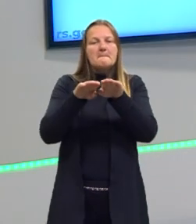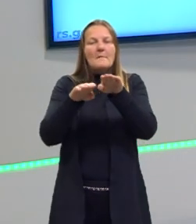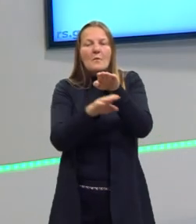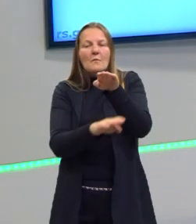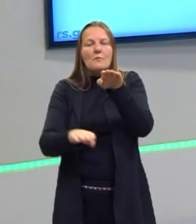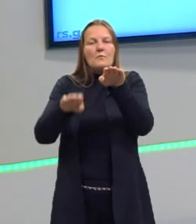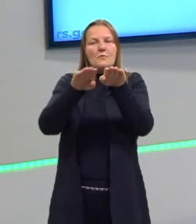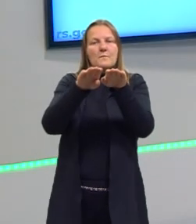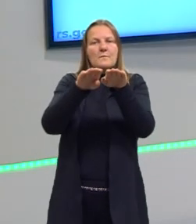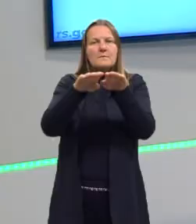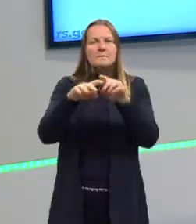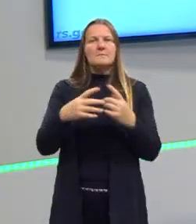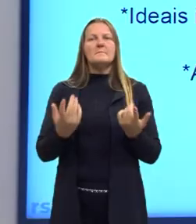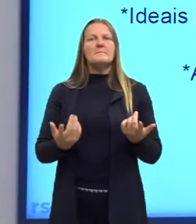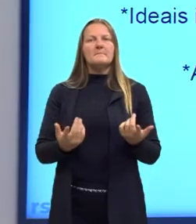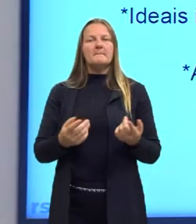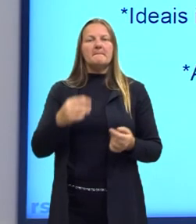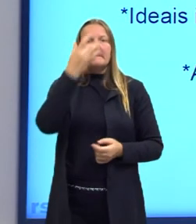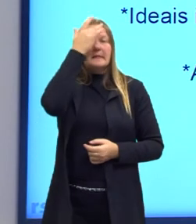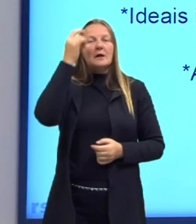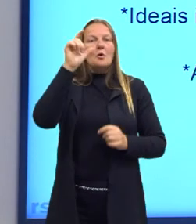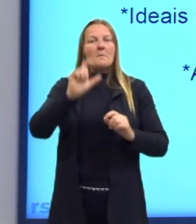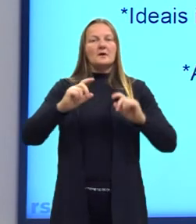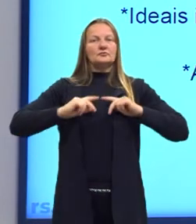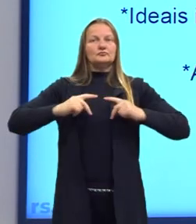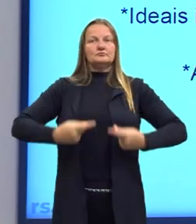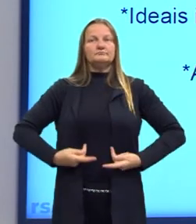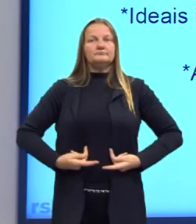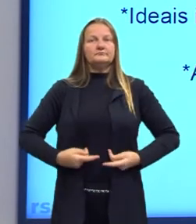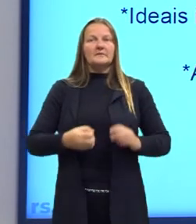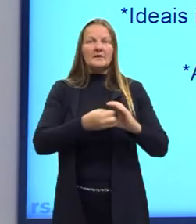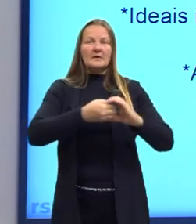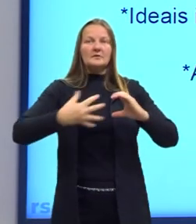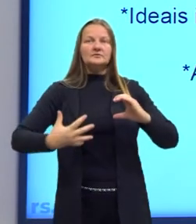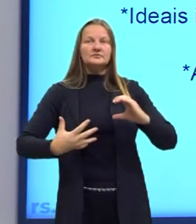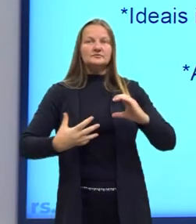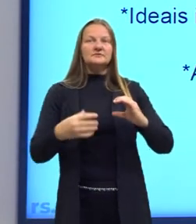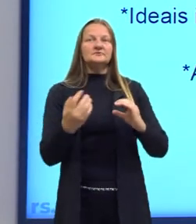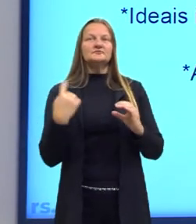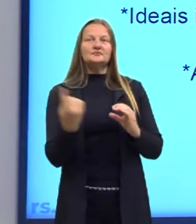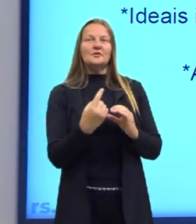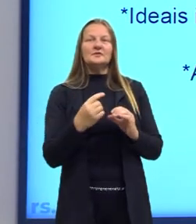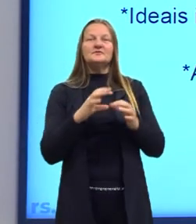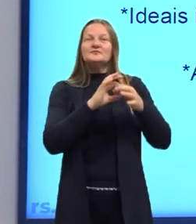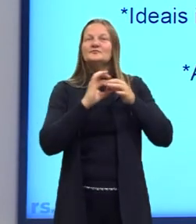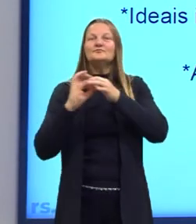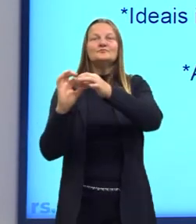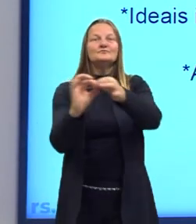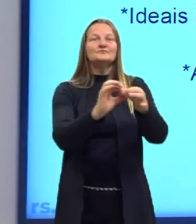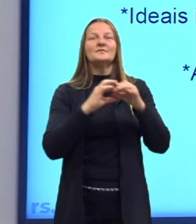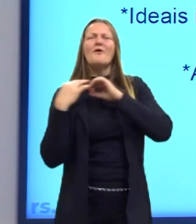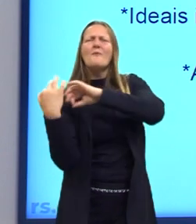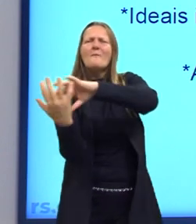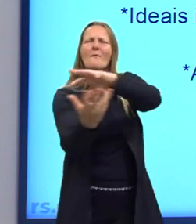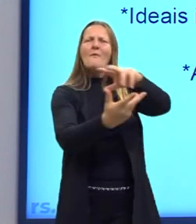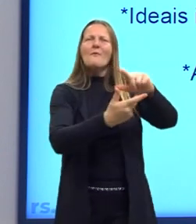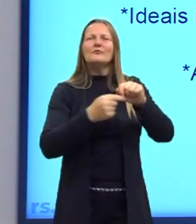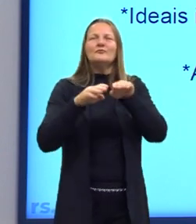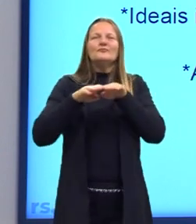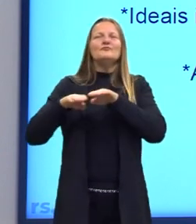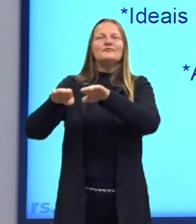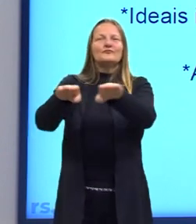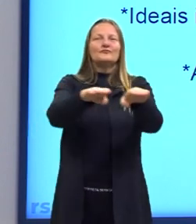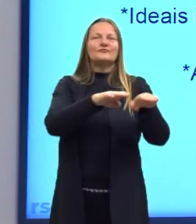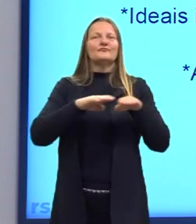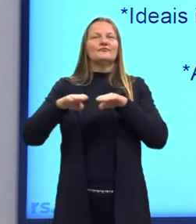diminuição da desigualdade. Seres humanos, nós temos características universais, nós somos iguais,